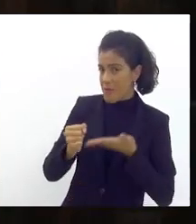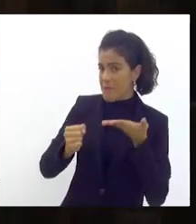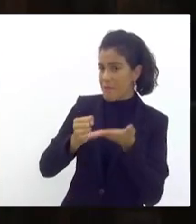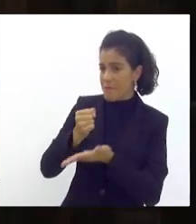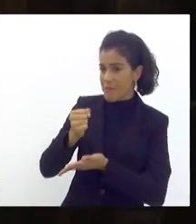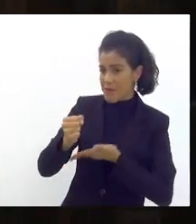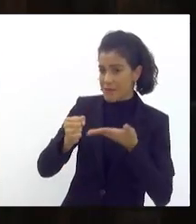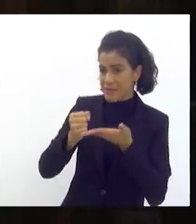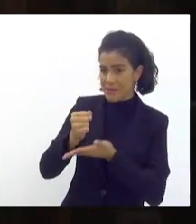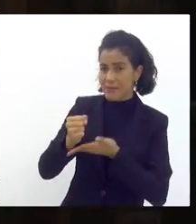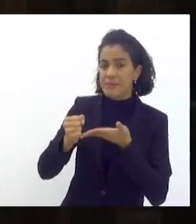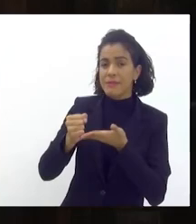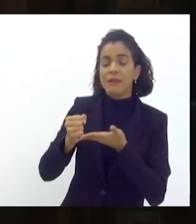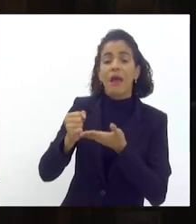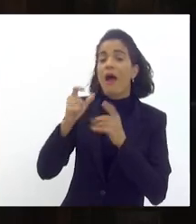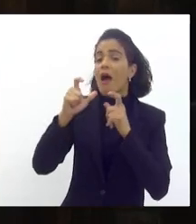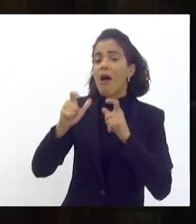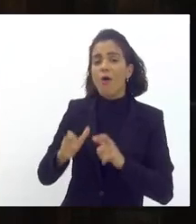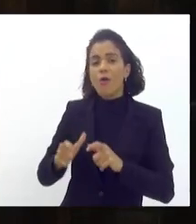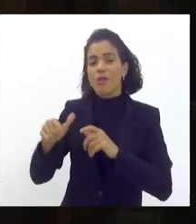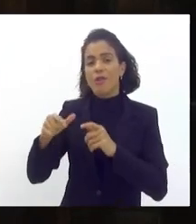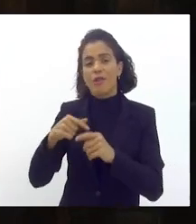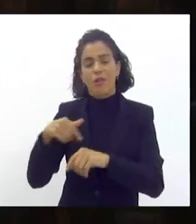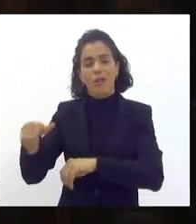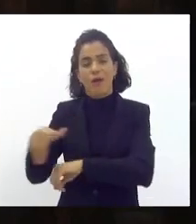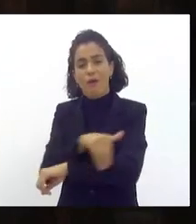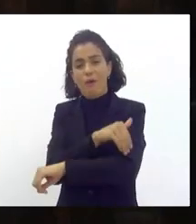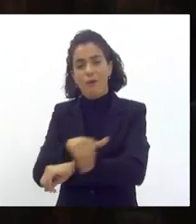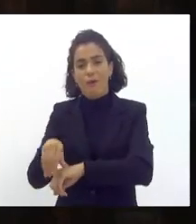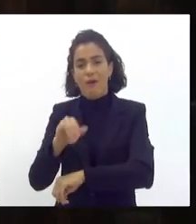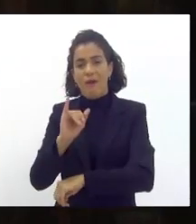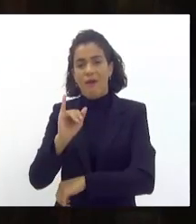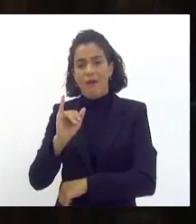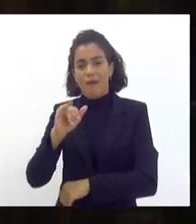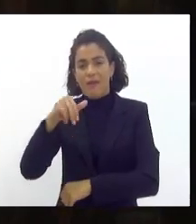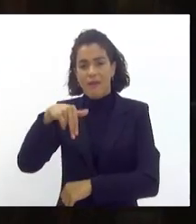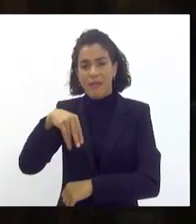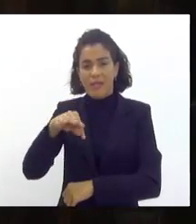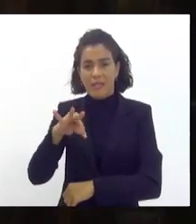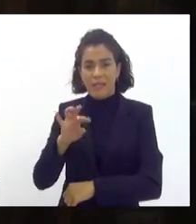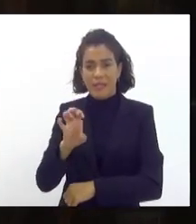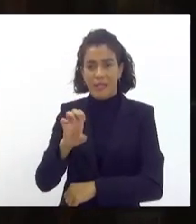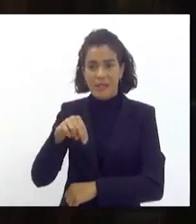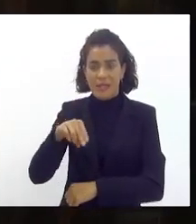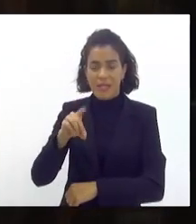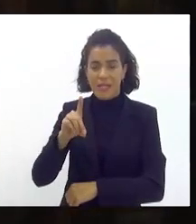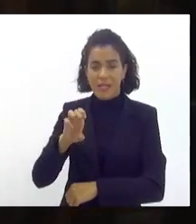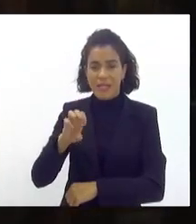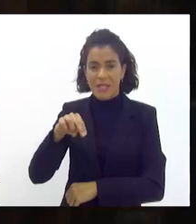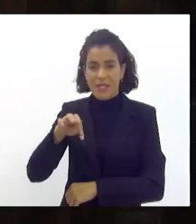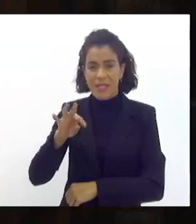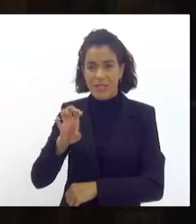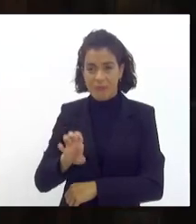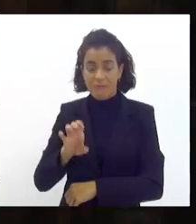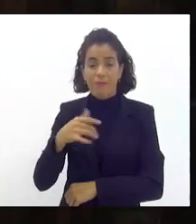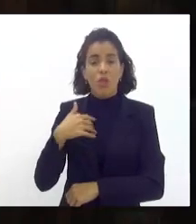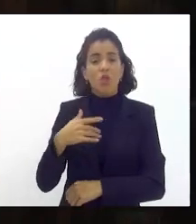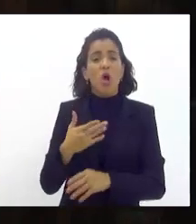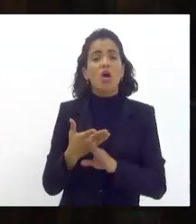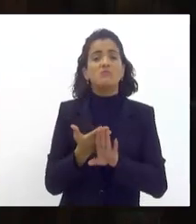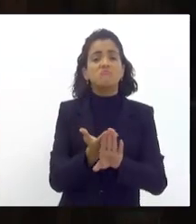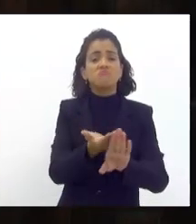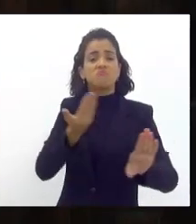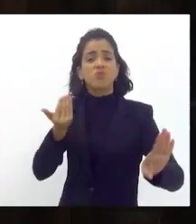e essa base acontece na Intendente Magalhães e precisamos de um olhar mais apurado para isso é o cuidado às vezes nós nos distanciamos do que está